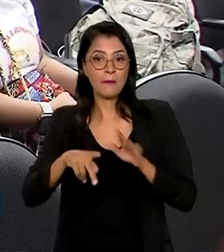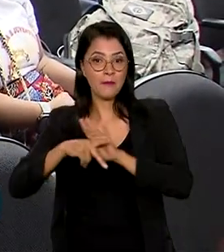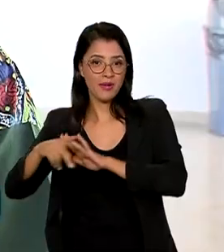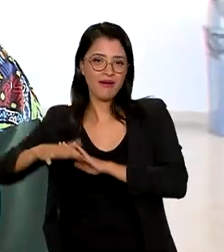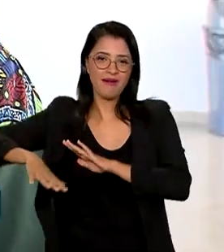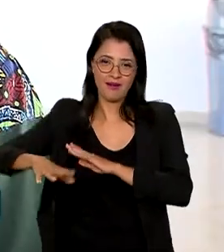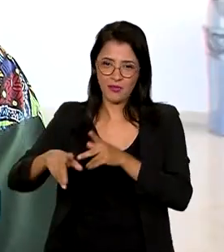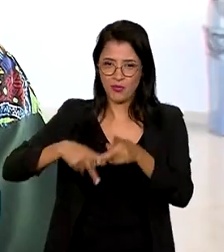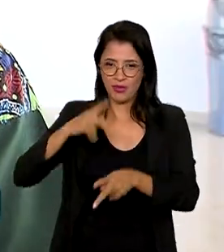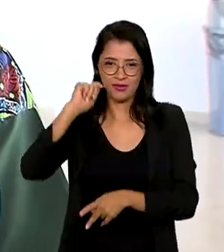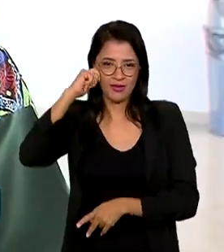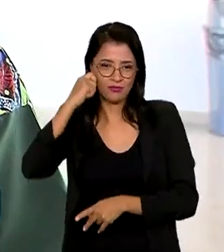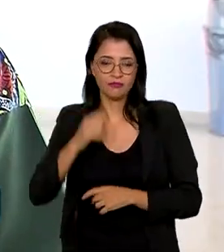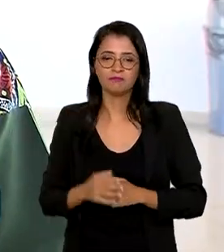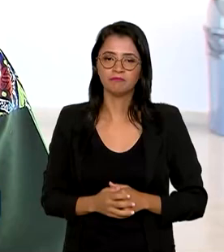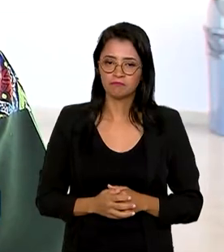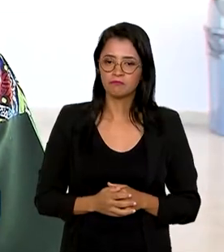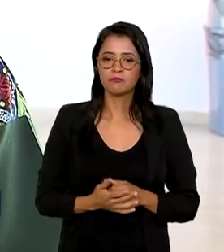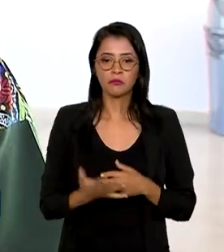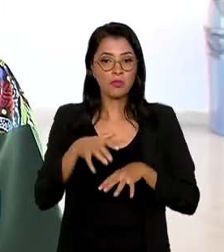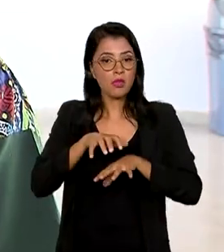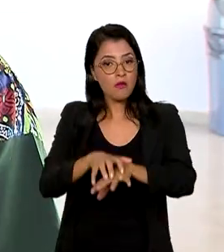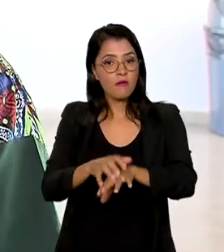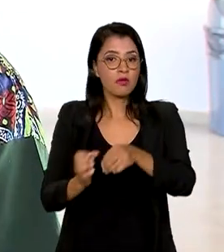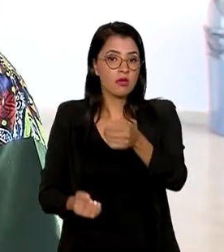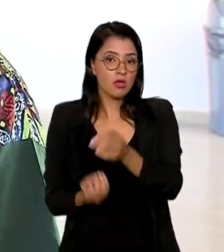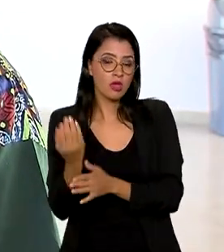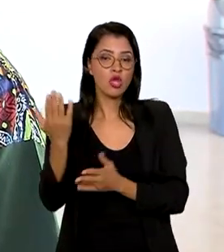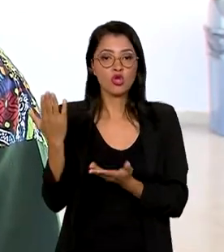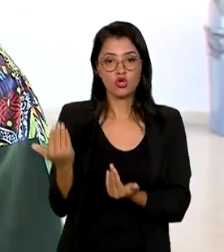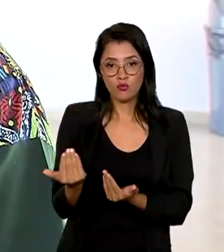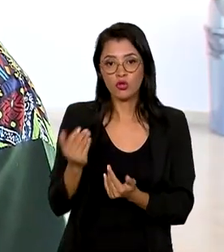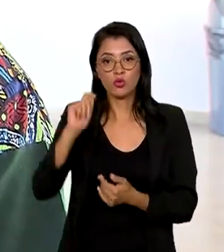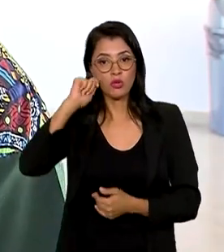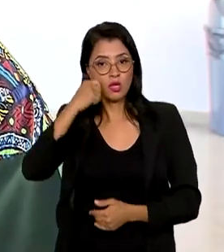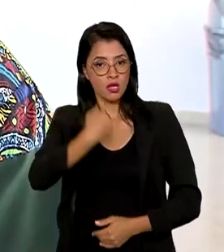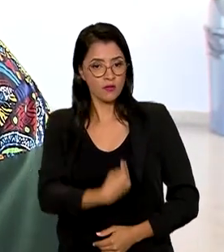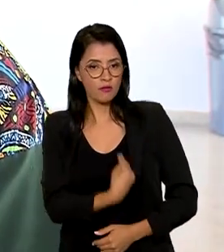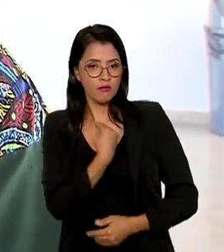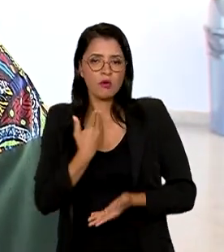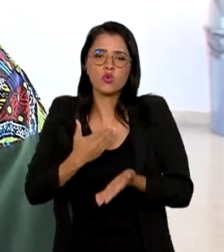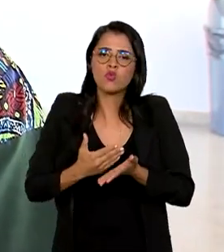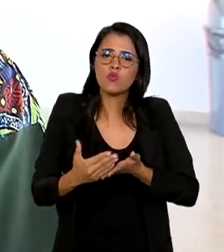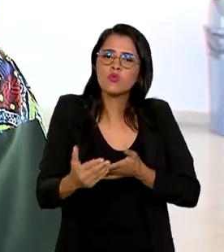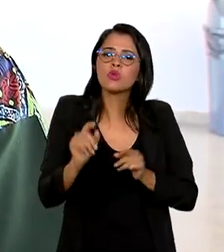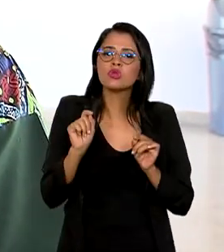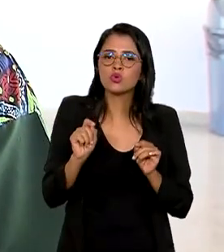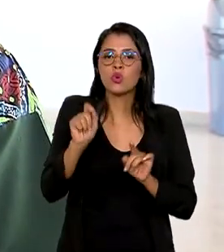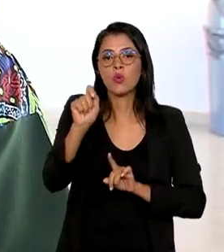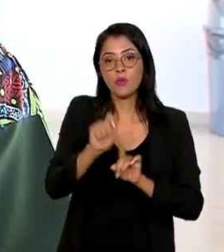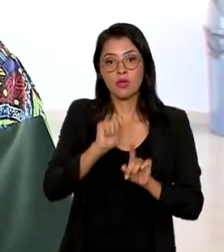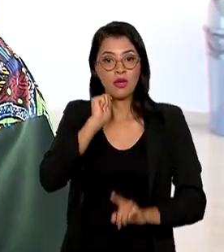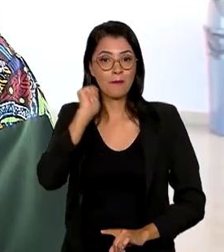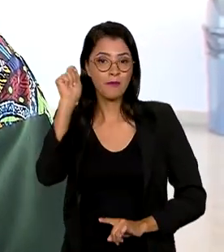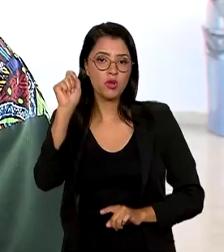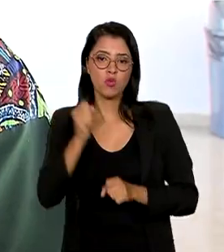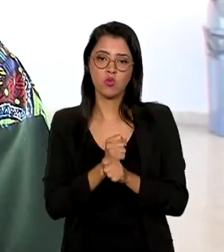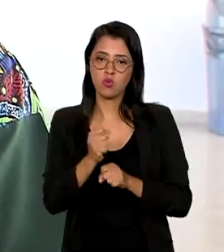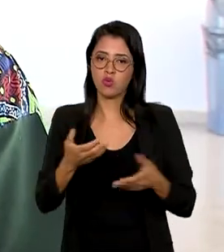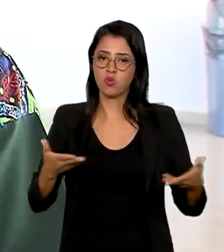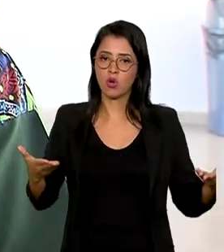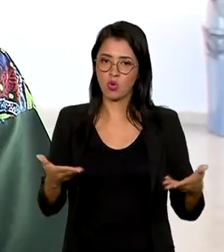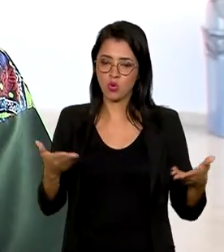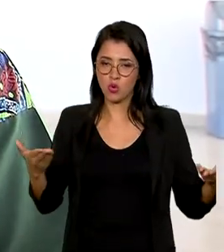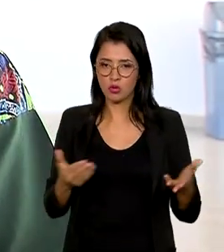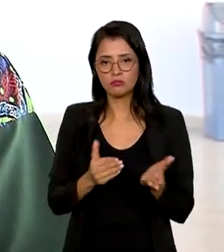população. A caravana participativa de construção do plano Juventude Negra Viva, ela iniciou em abril deste ano. A